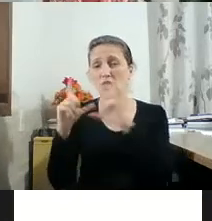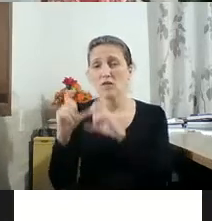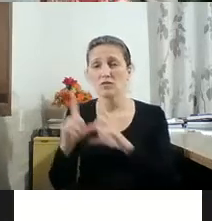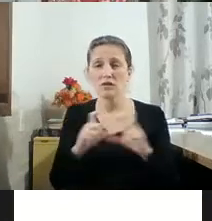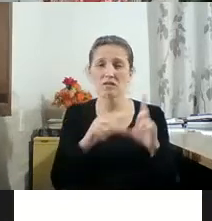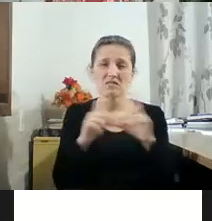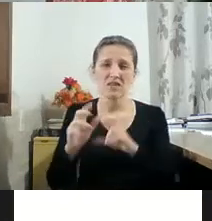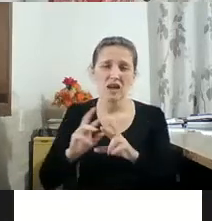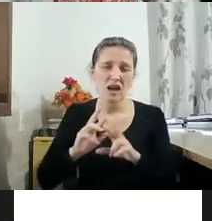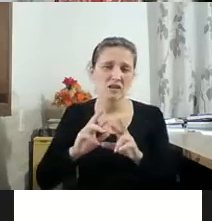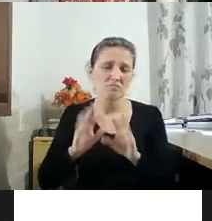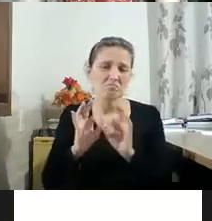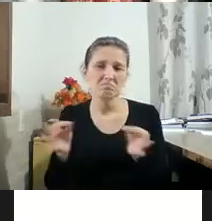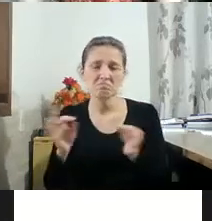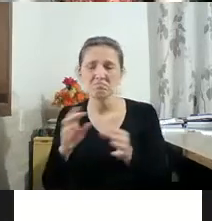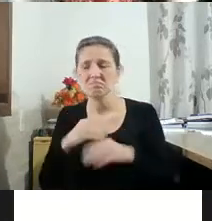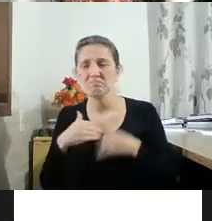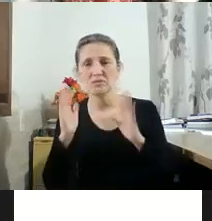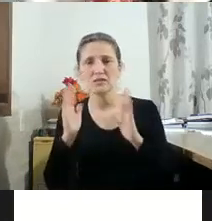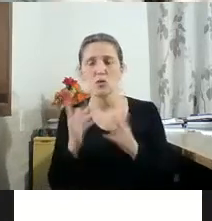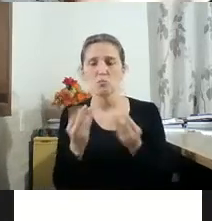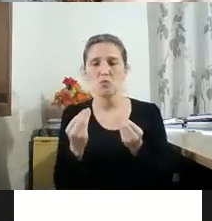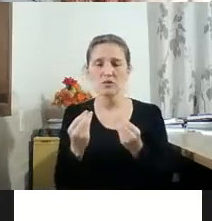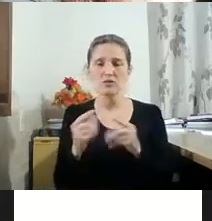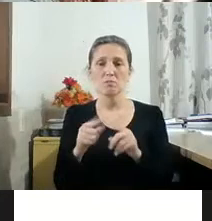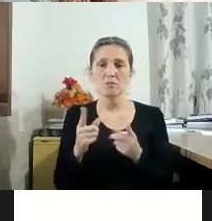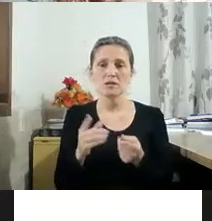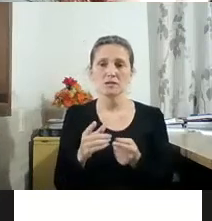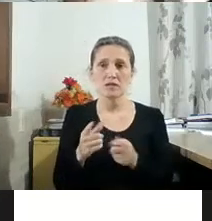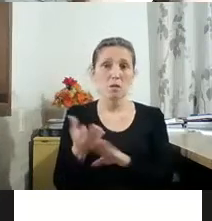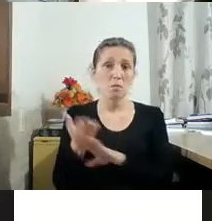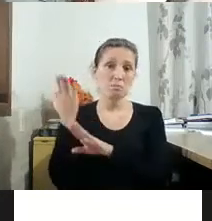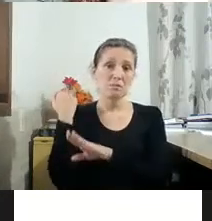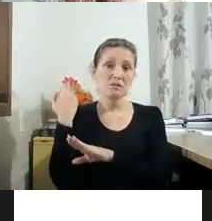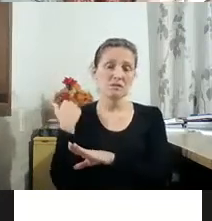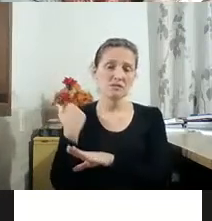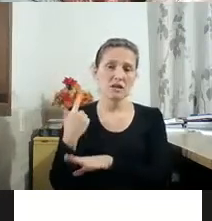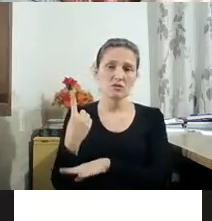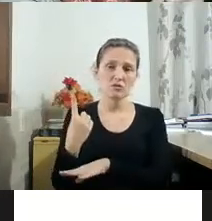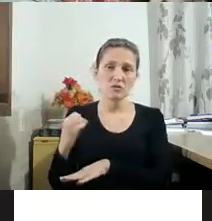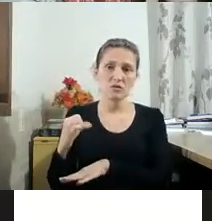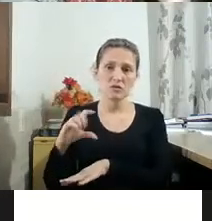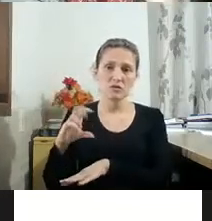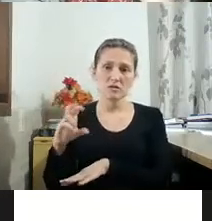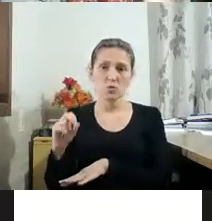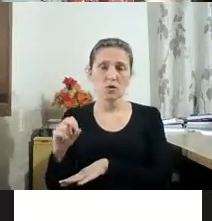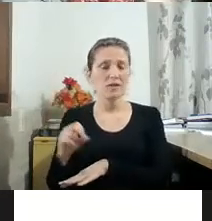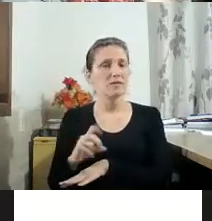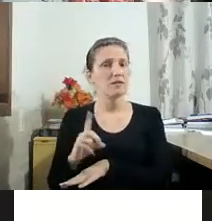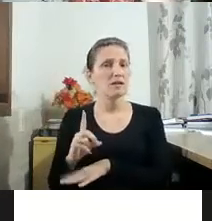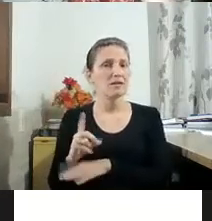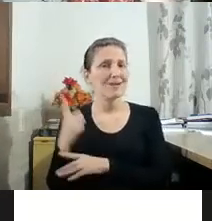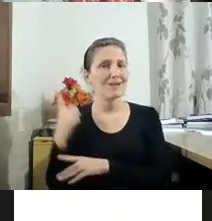e como definimos essa denominação. Quando é um livro de autor? O que seria isso? E para mim,